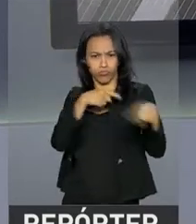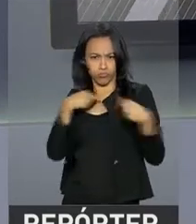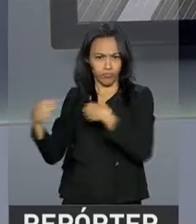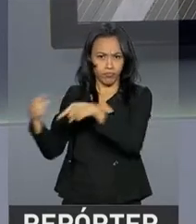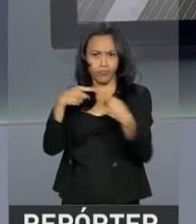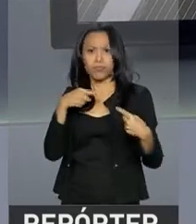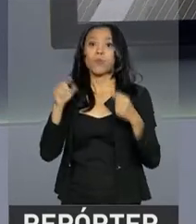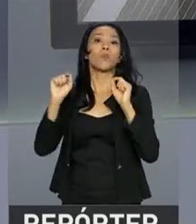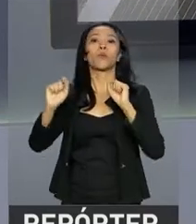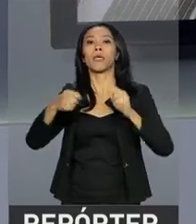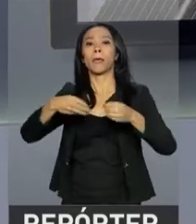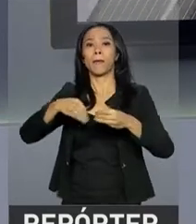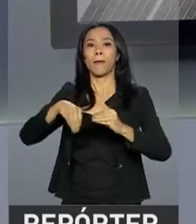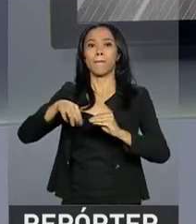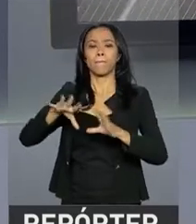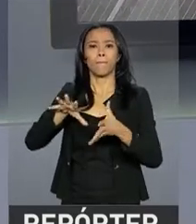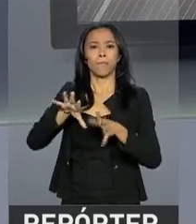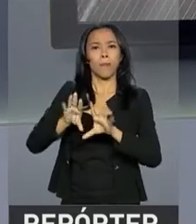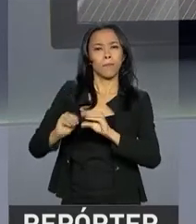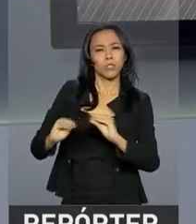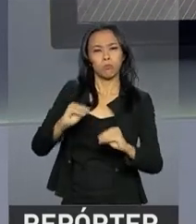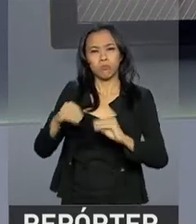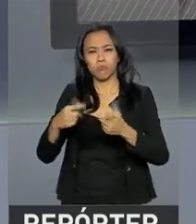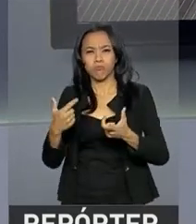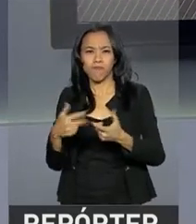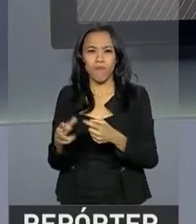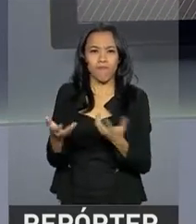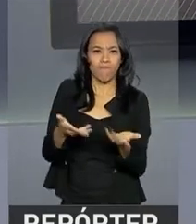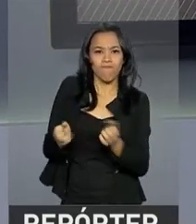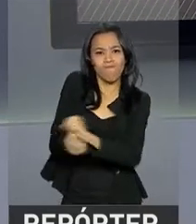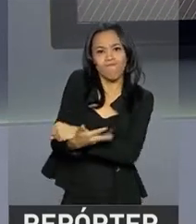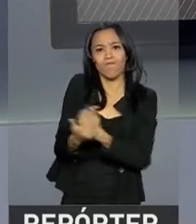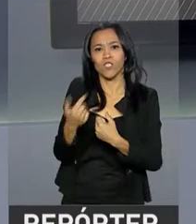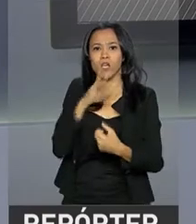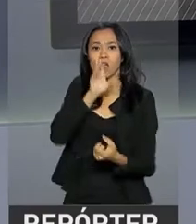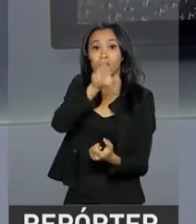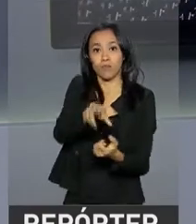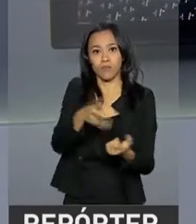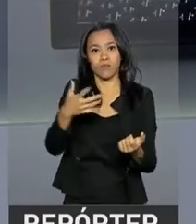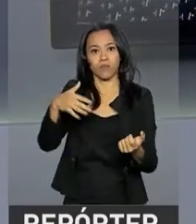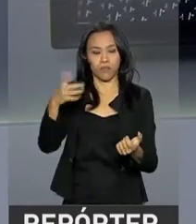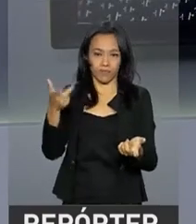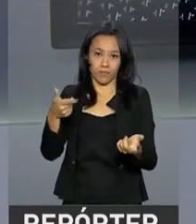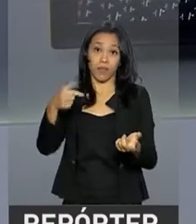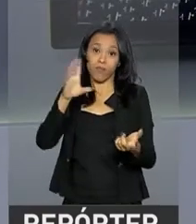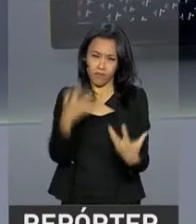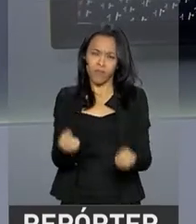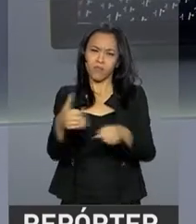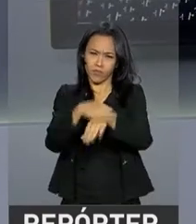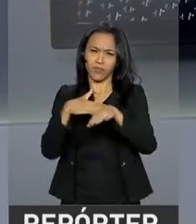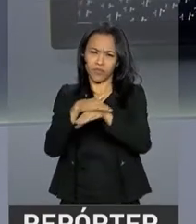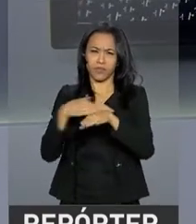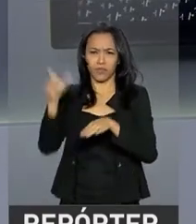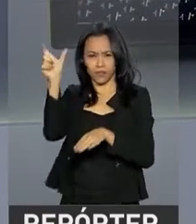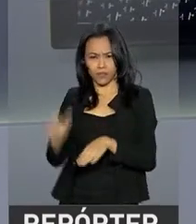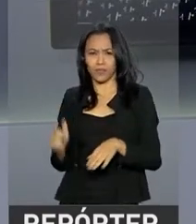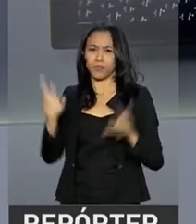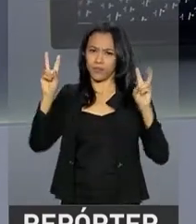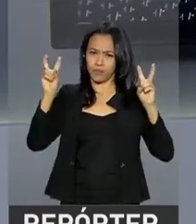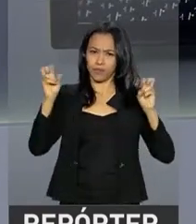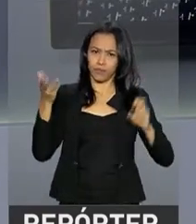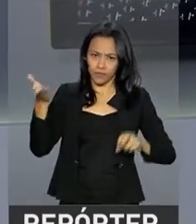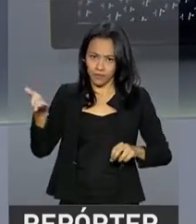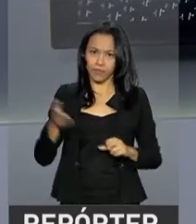manipulação de resultados em competições esportivas. Sobre esse assunto, vamos conversar com a repórter Gabriela Noronha. Olá,